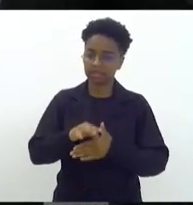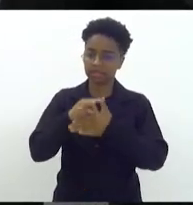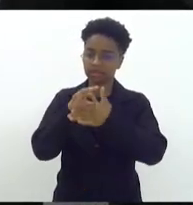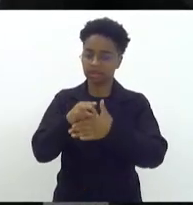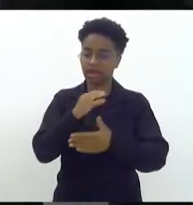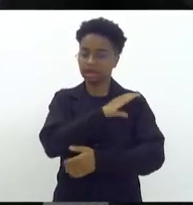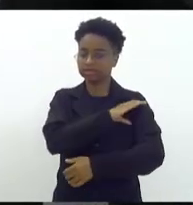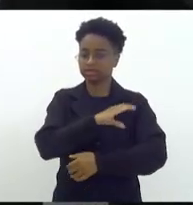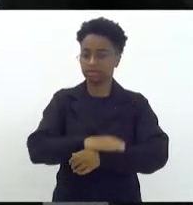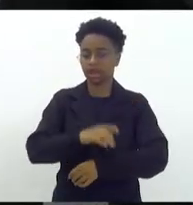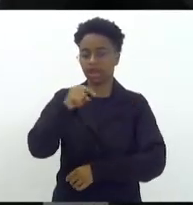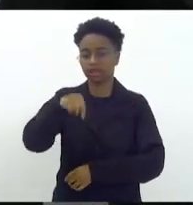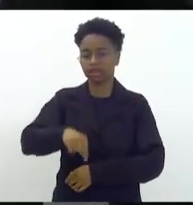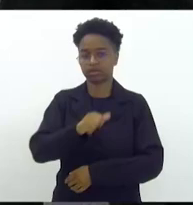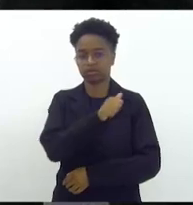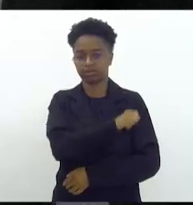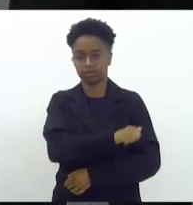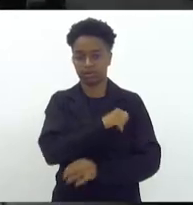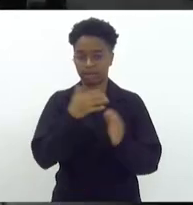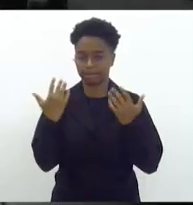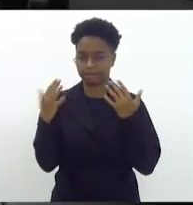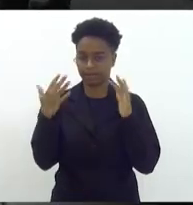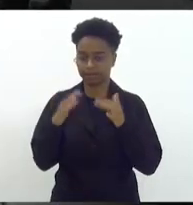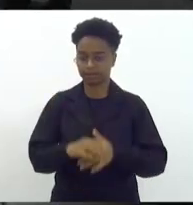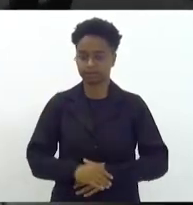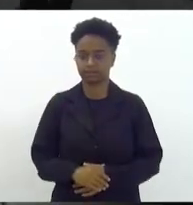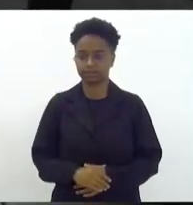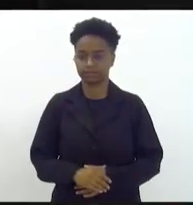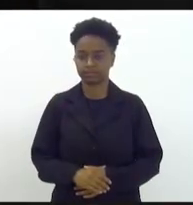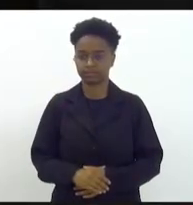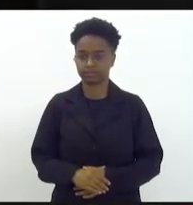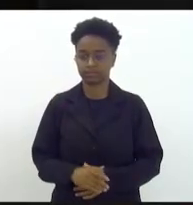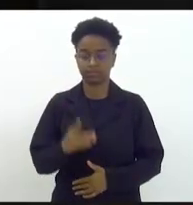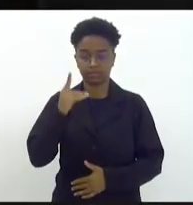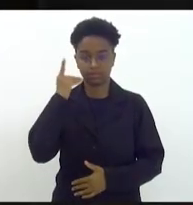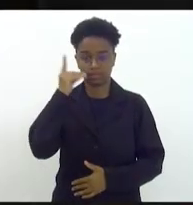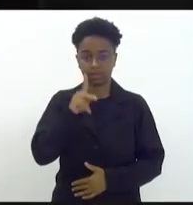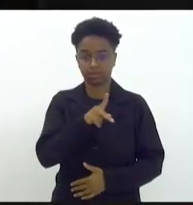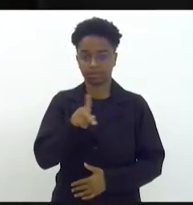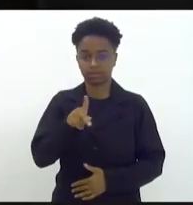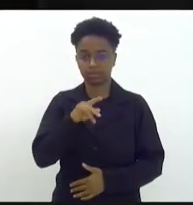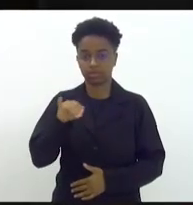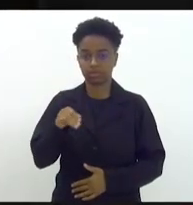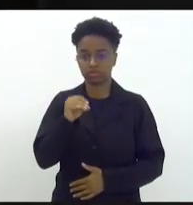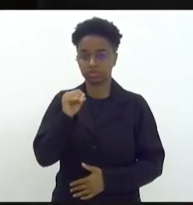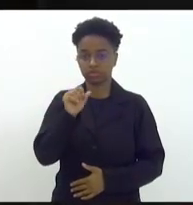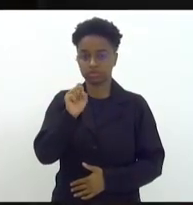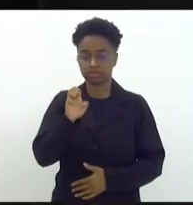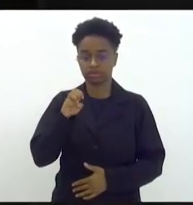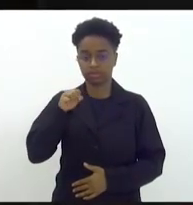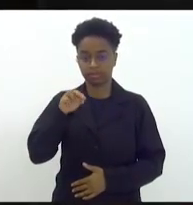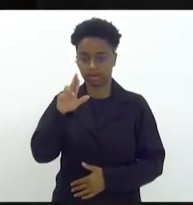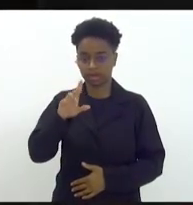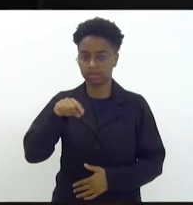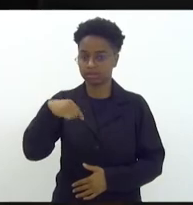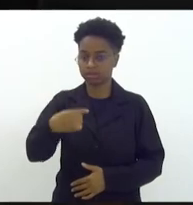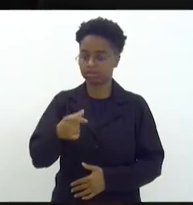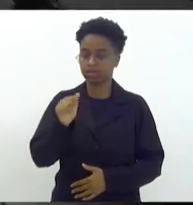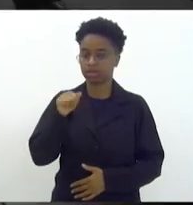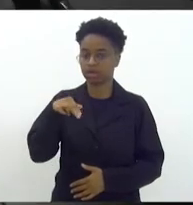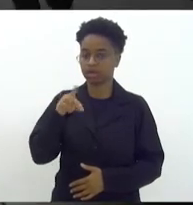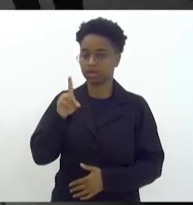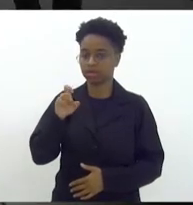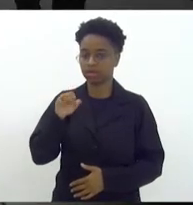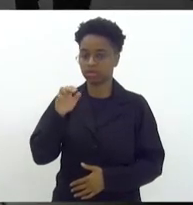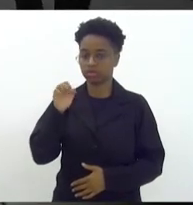Assembleia de Deus do nosso Estado. Parabéns, Munir. Obrigado. Deputado professor Josimar, logo em seguida deputado Anderson Moraes.